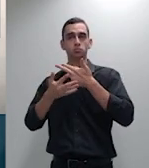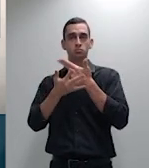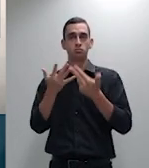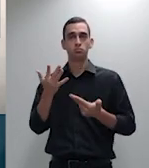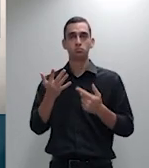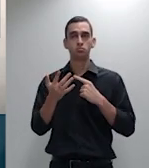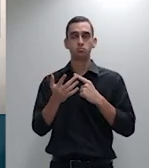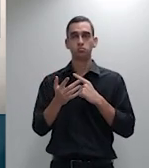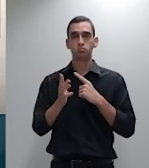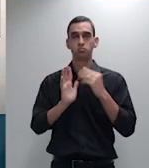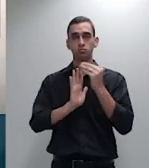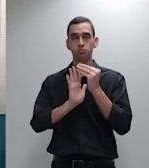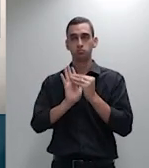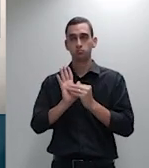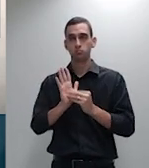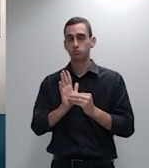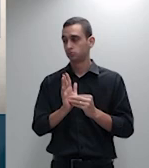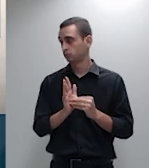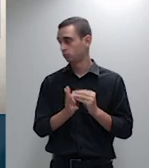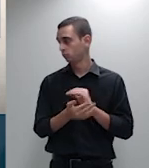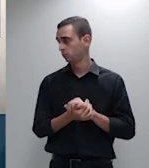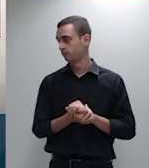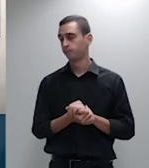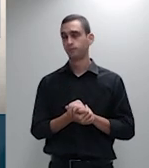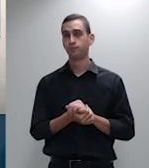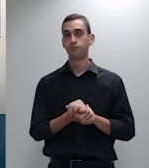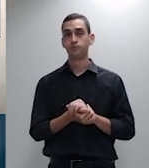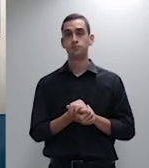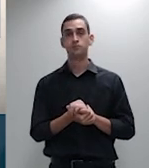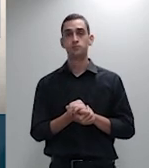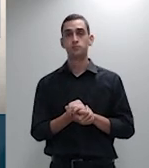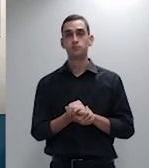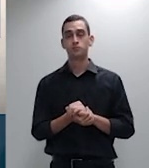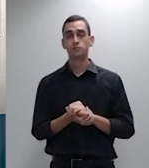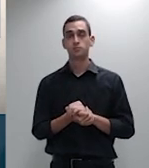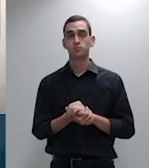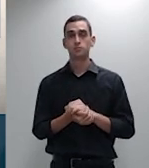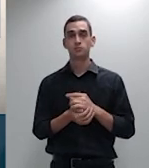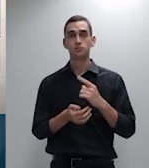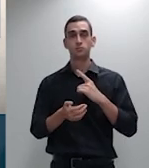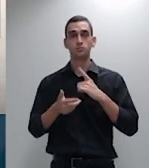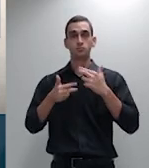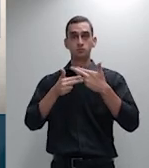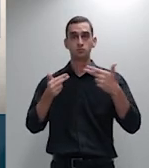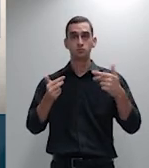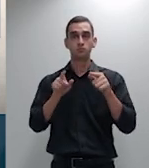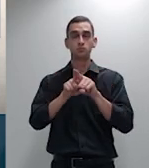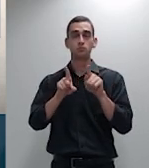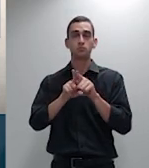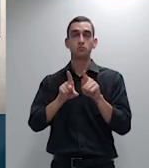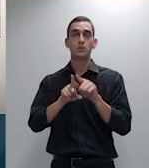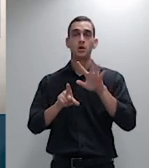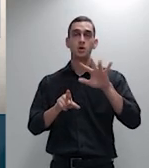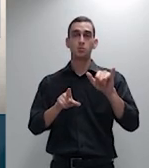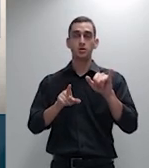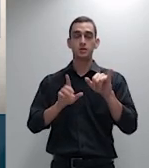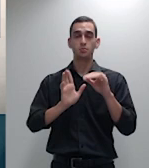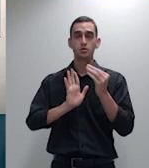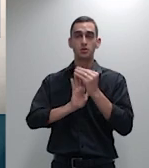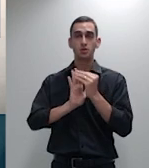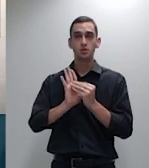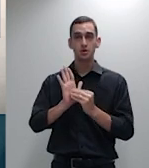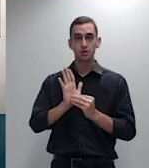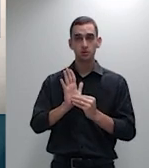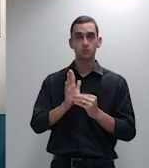julgando o mesmo objeto e assim regulando em duplicidade a mesma situação jurídica entre as mesmas partes